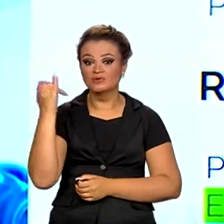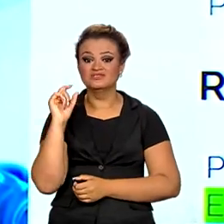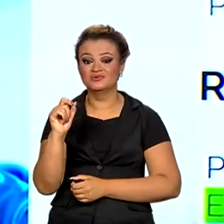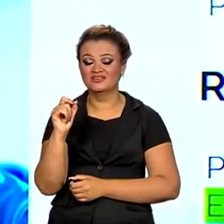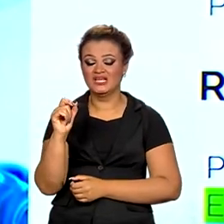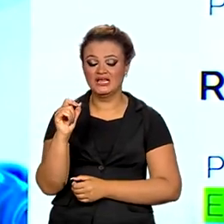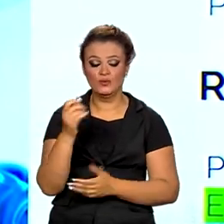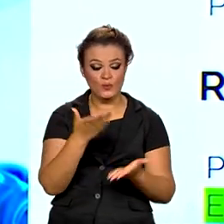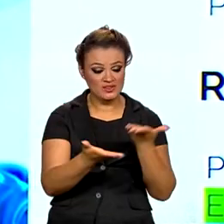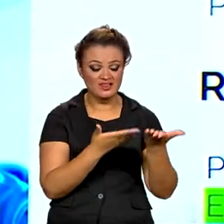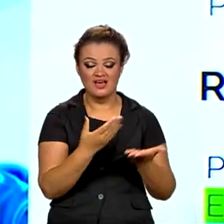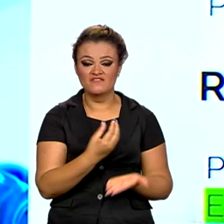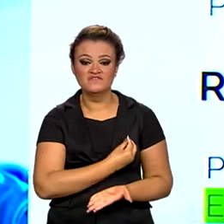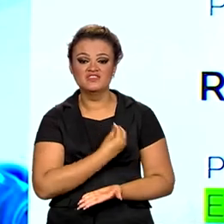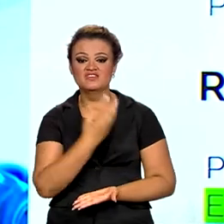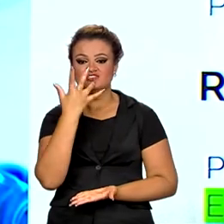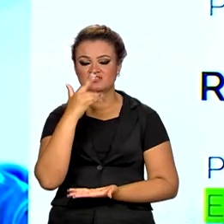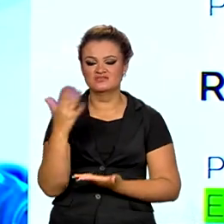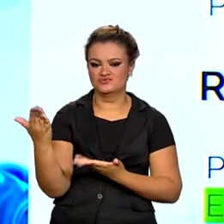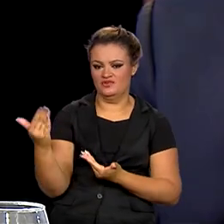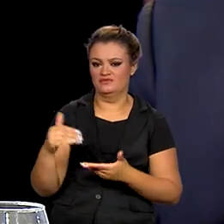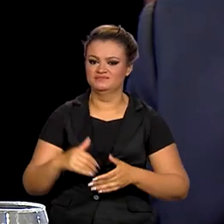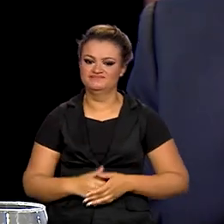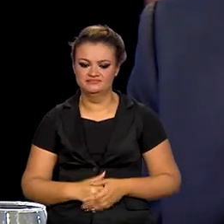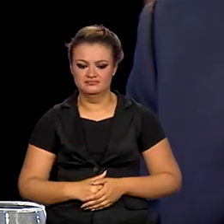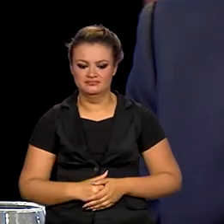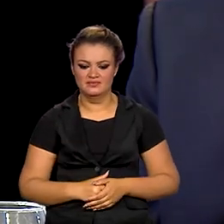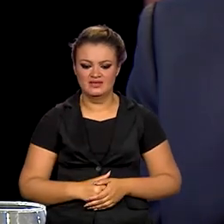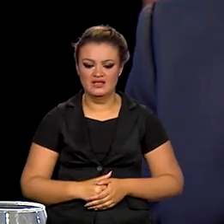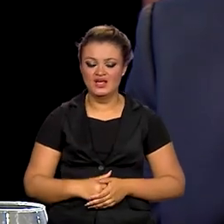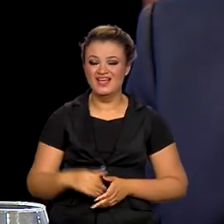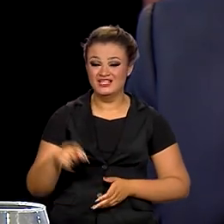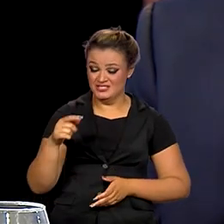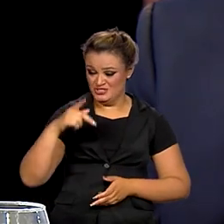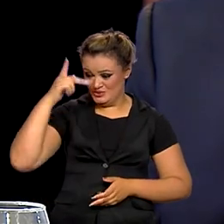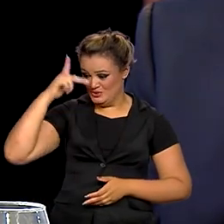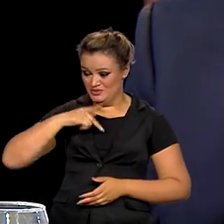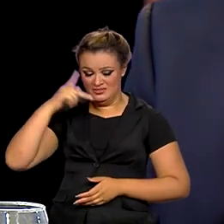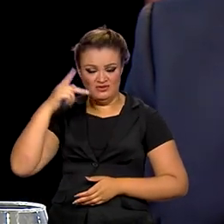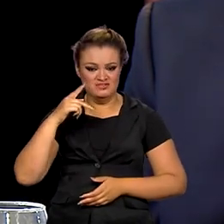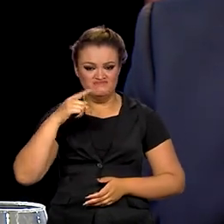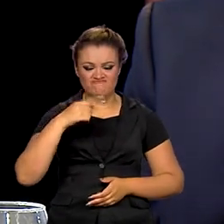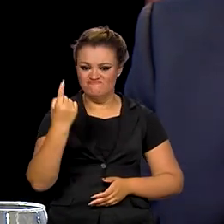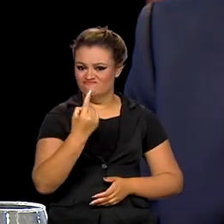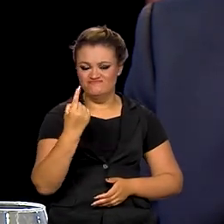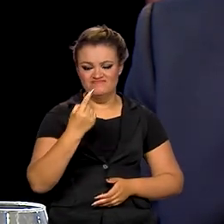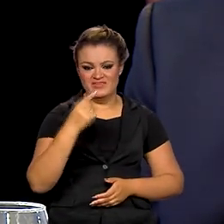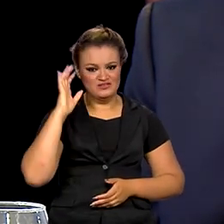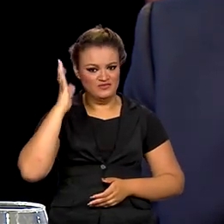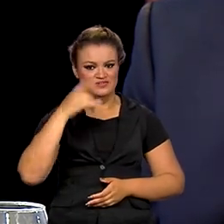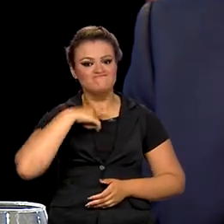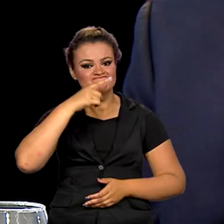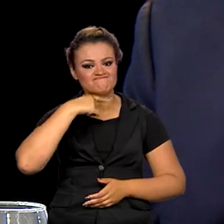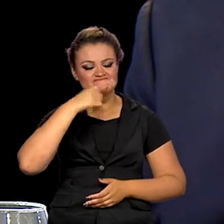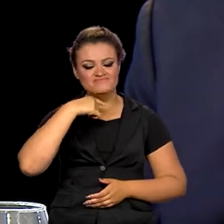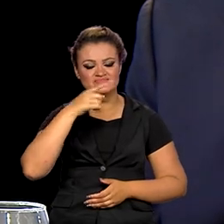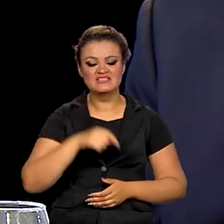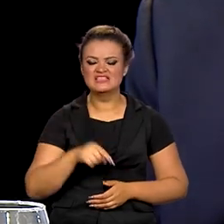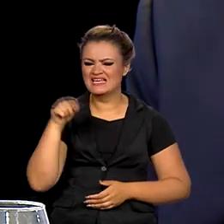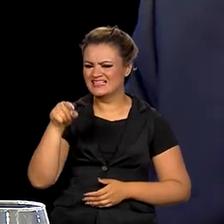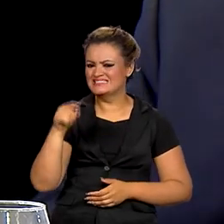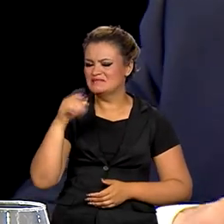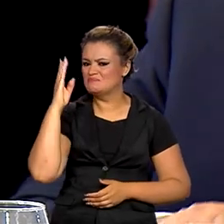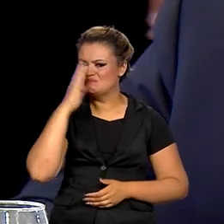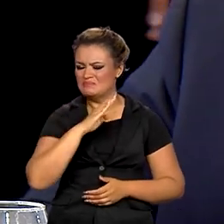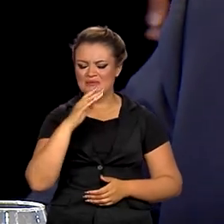crianças e jovens desse país. Sozinho nós não haveremos de vencer esse mal. Esse mal